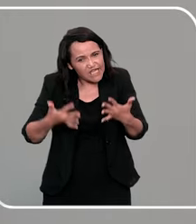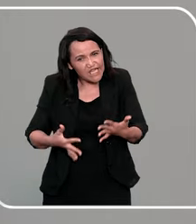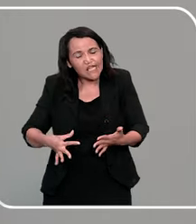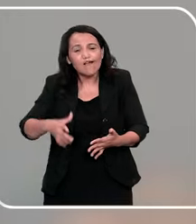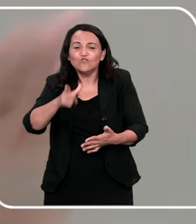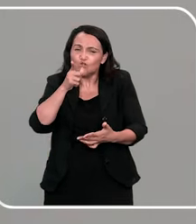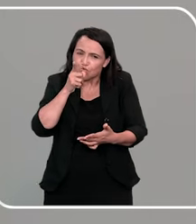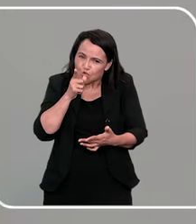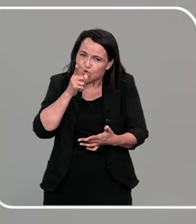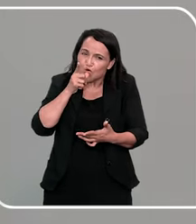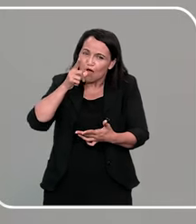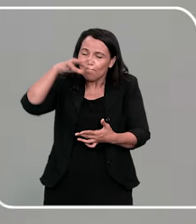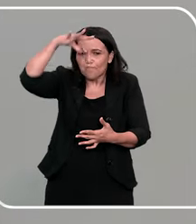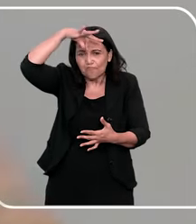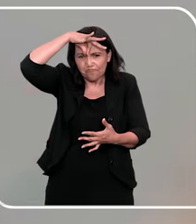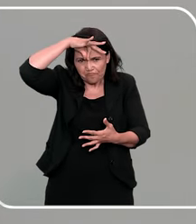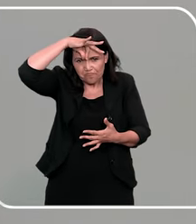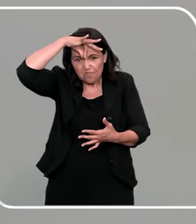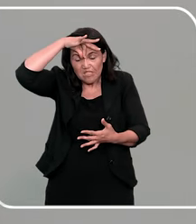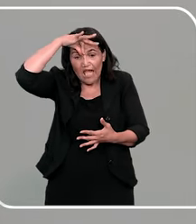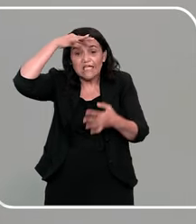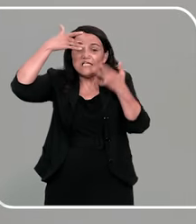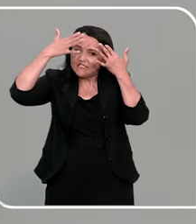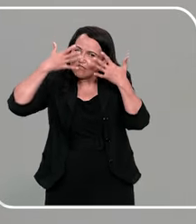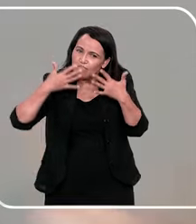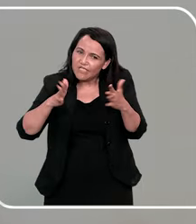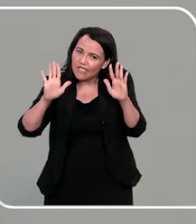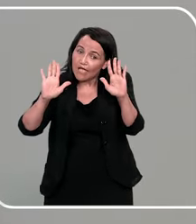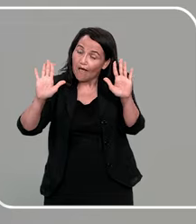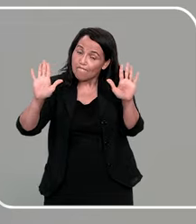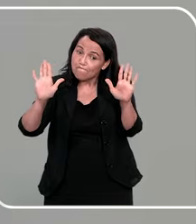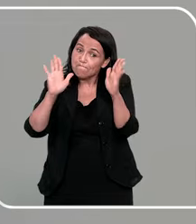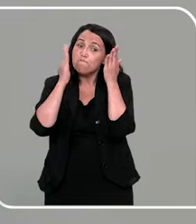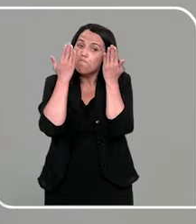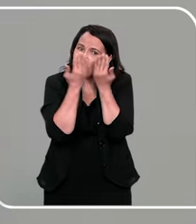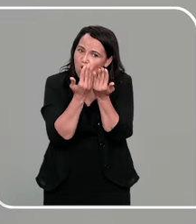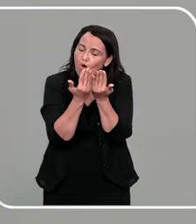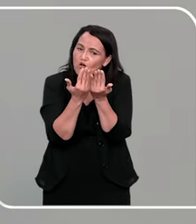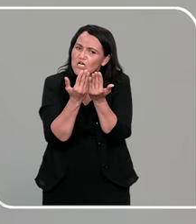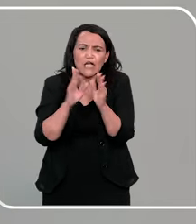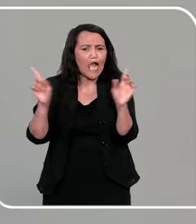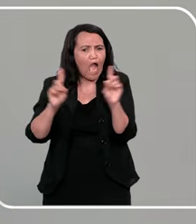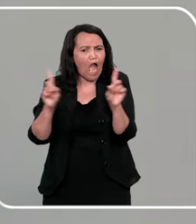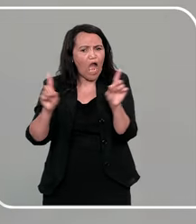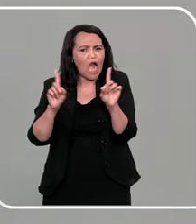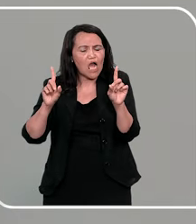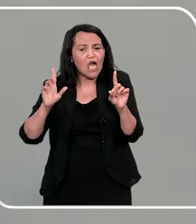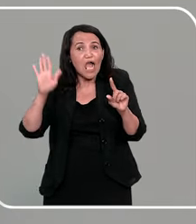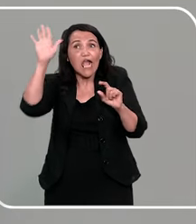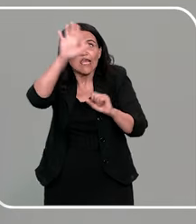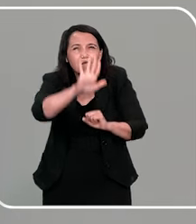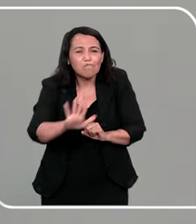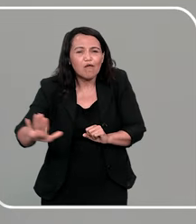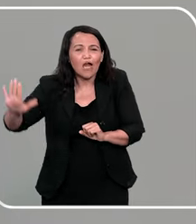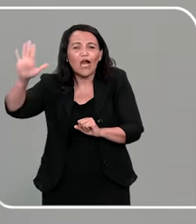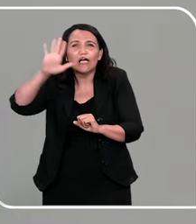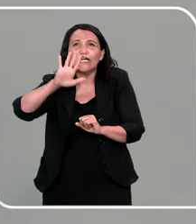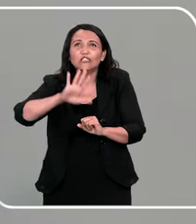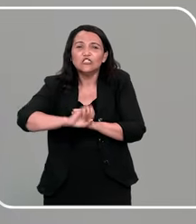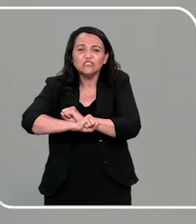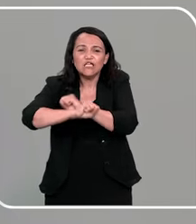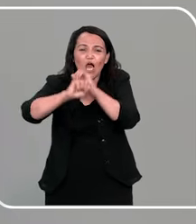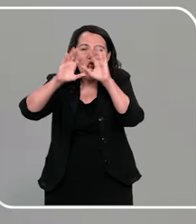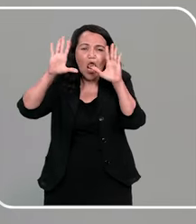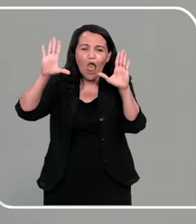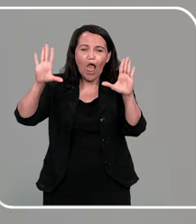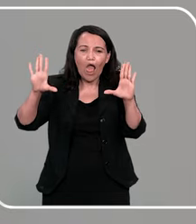explica que tem portas fechadas, assim, que ela mostra, não é, né, cenas, nada assim, mas de uma forma lúdica para